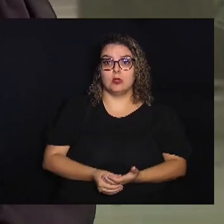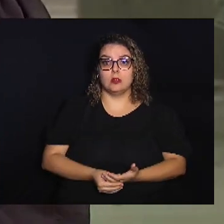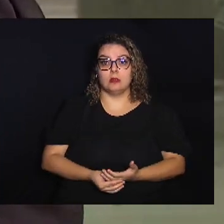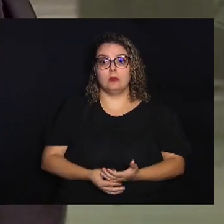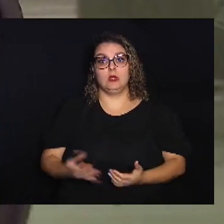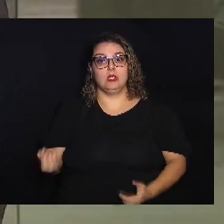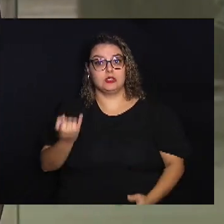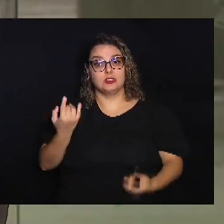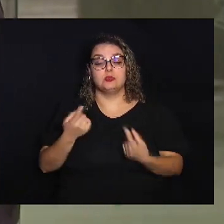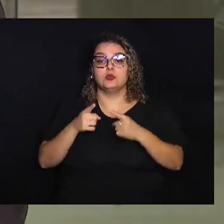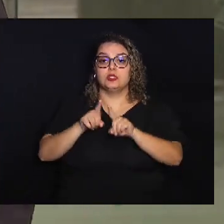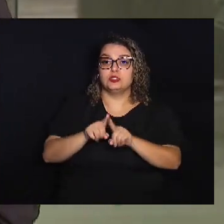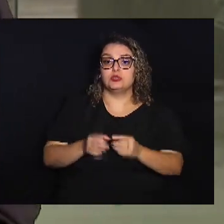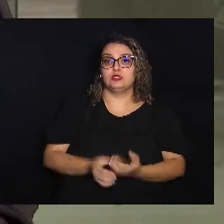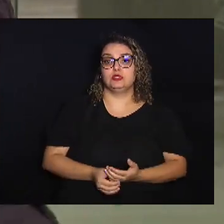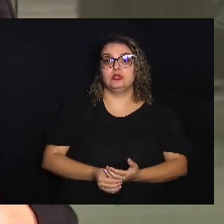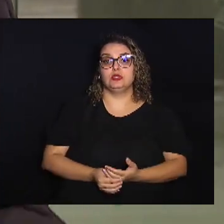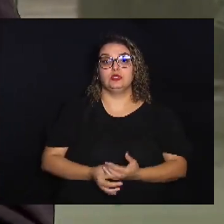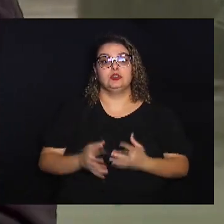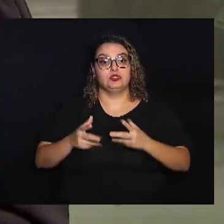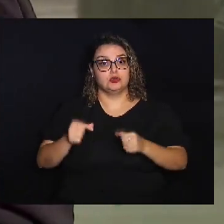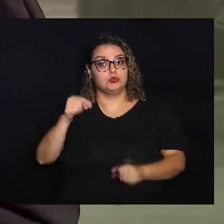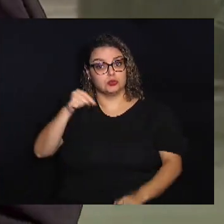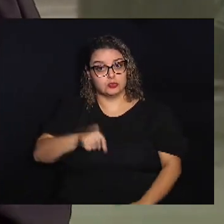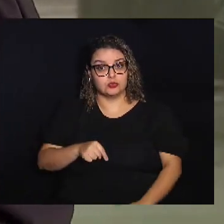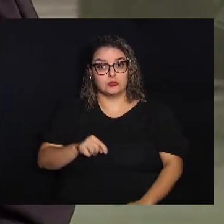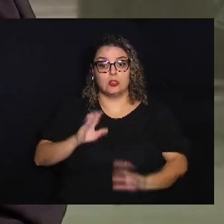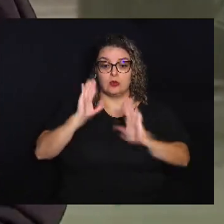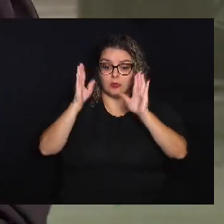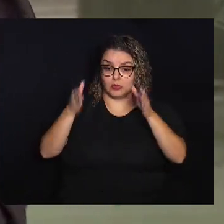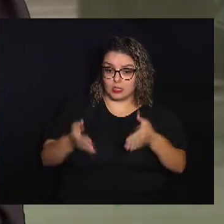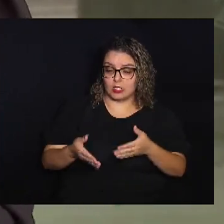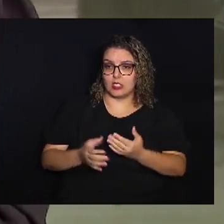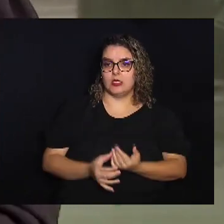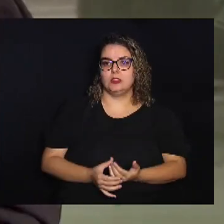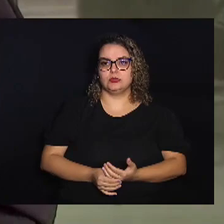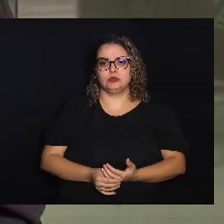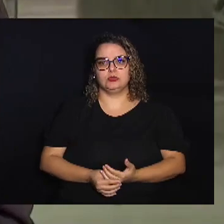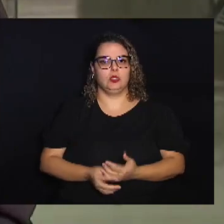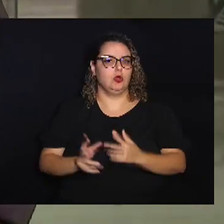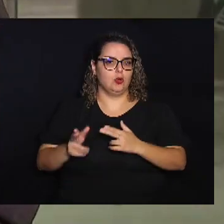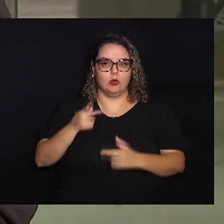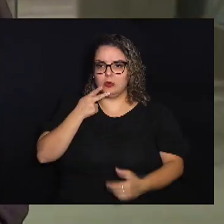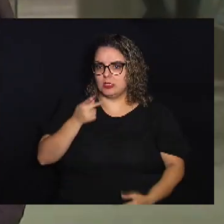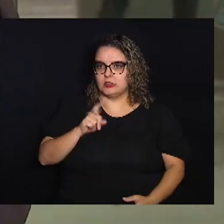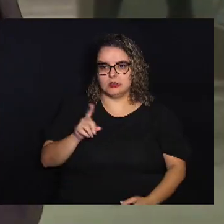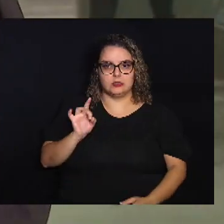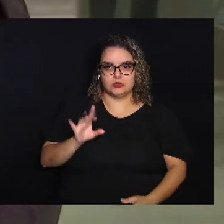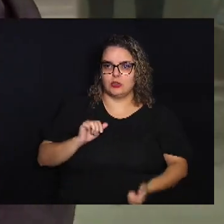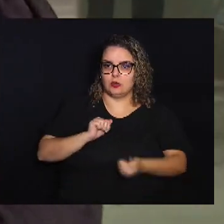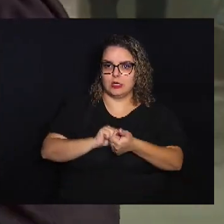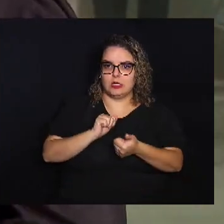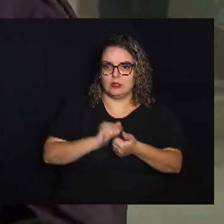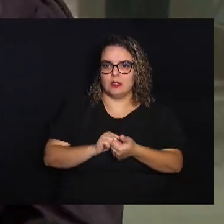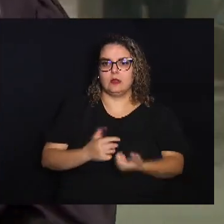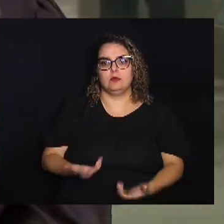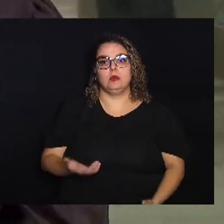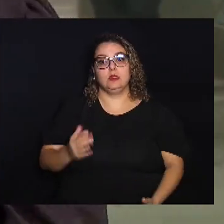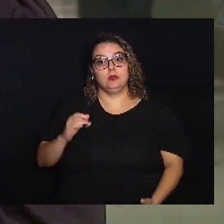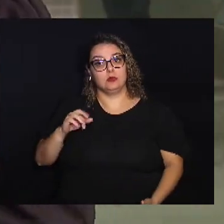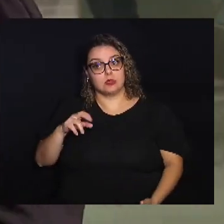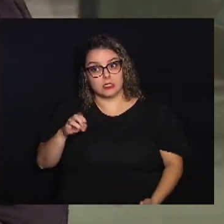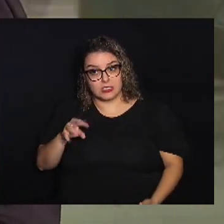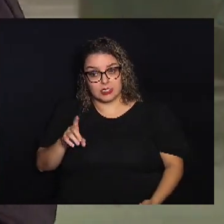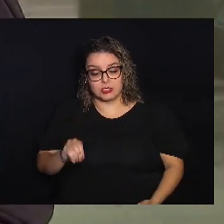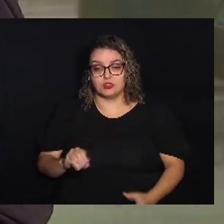dessa parceria de todos aqui estarem voltados como eu falei, não só a qualificação mas também para o crédito, todas